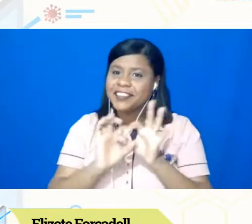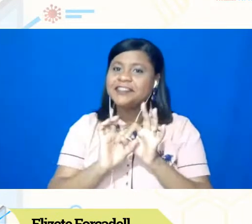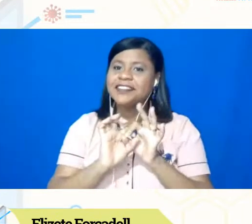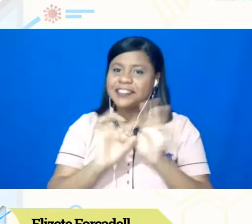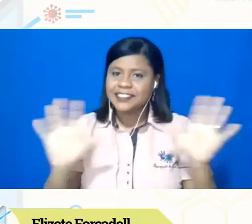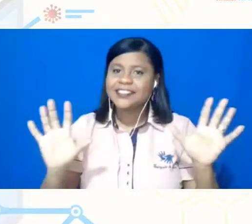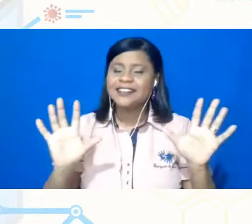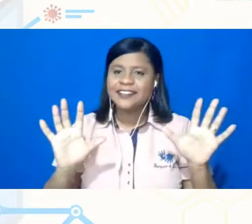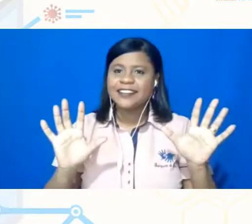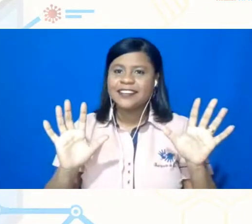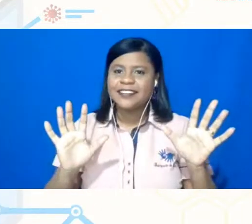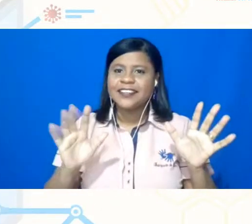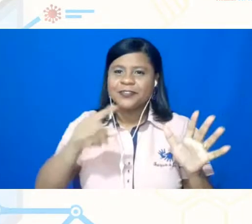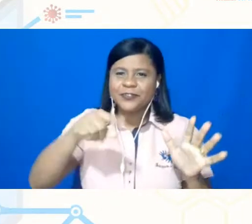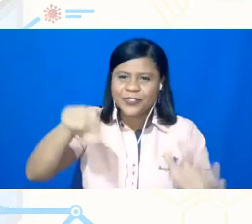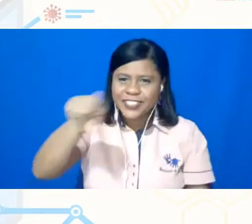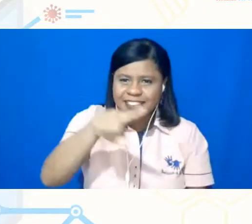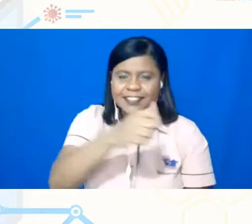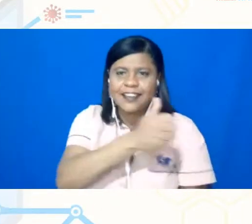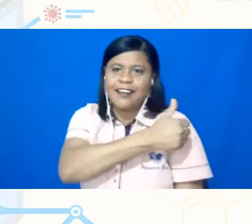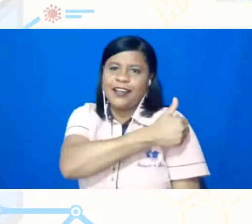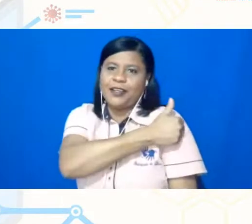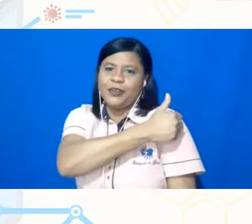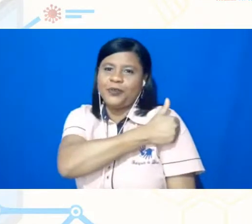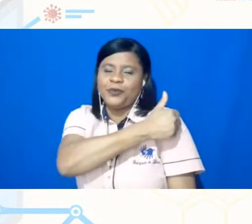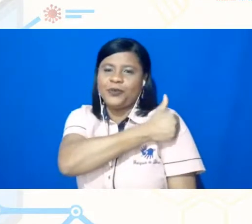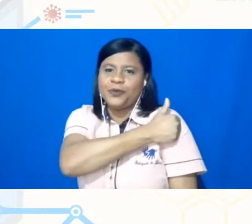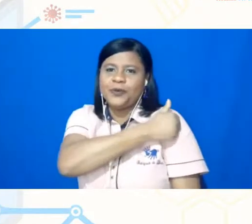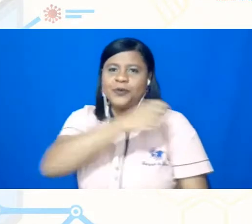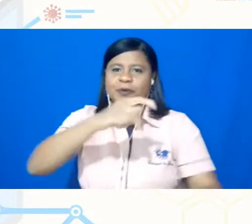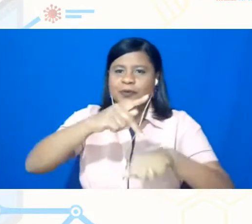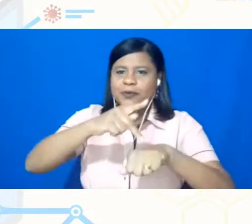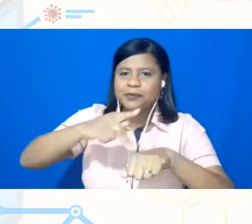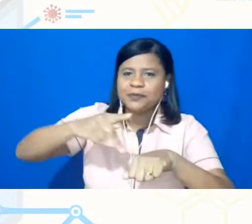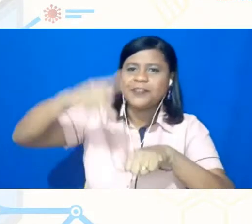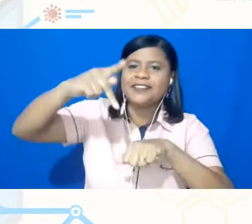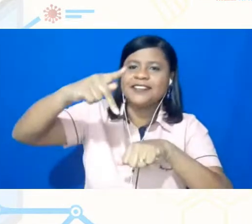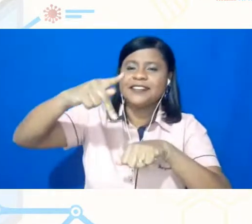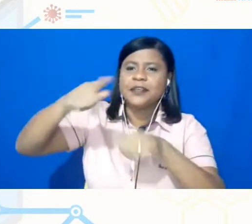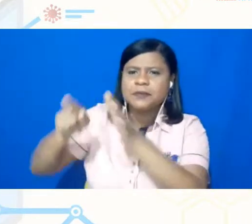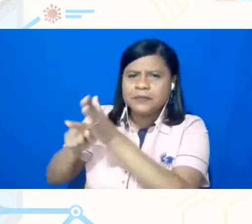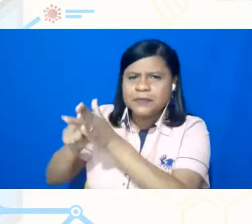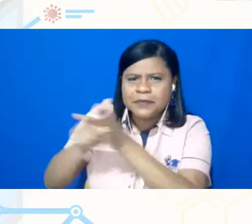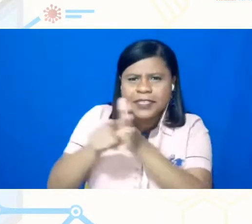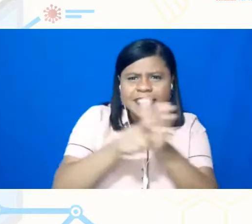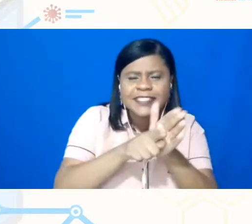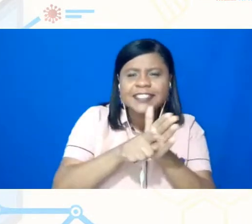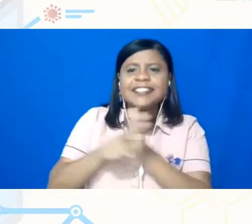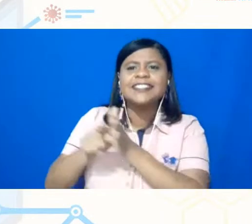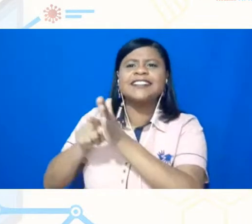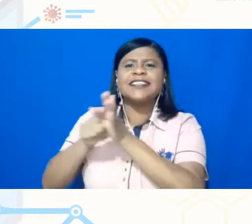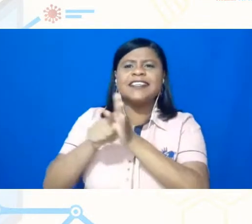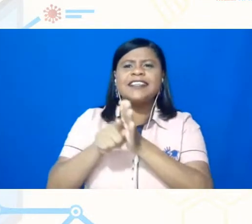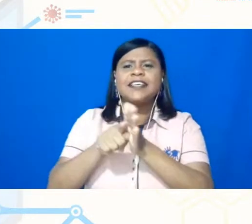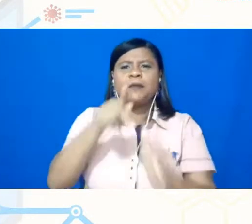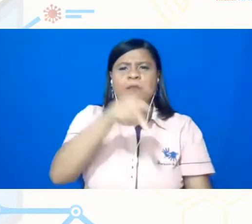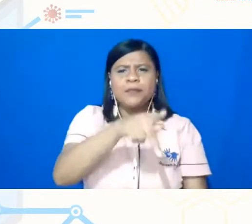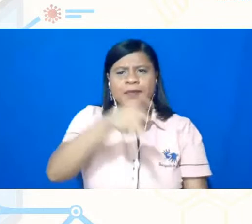você, estudante, né, de pós-graduação, pesquisador em CTS, docente,